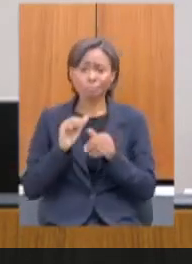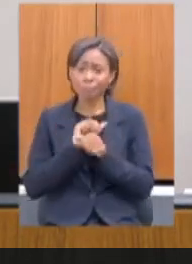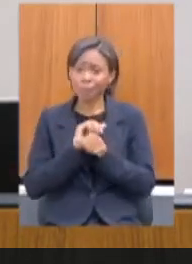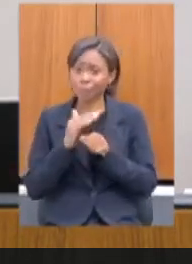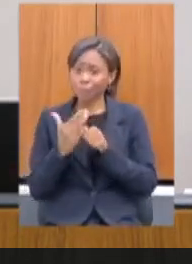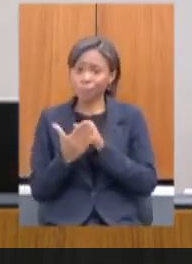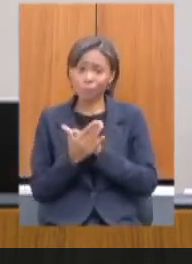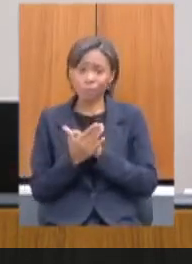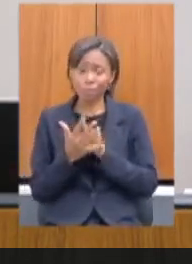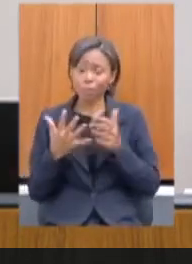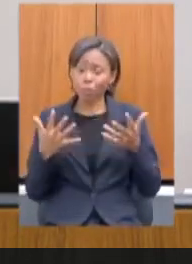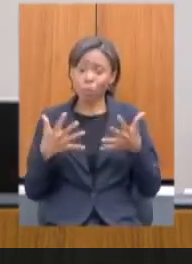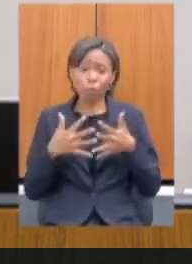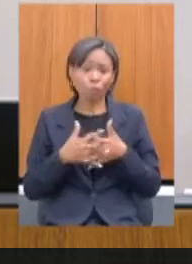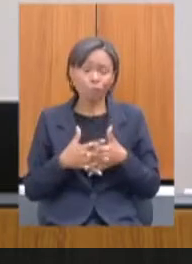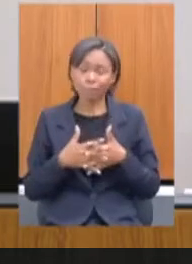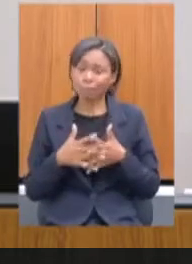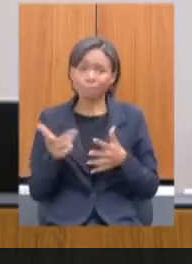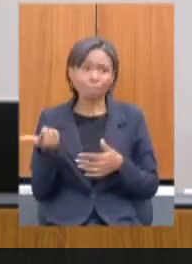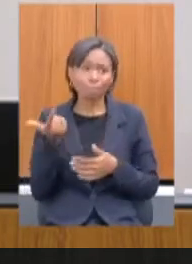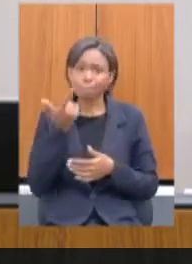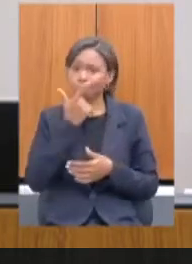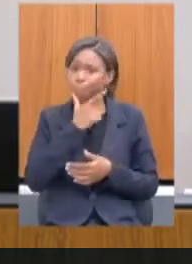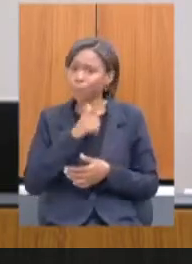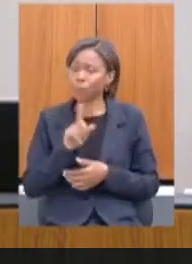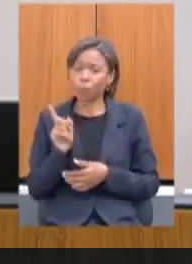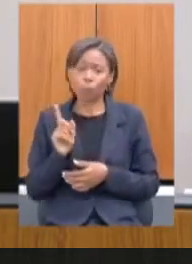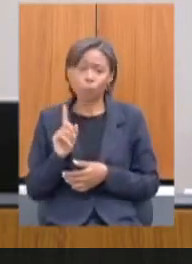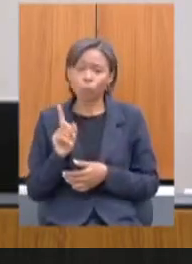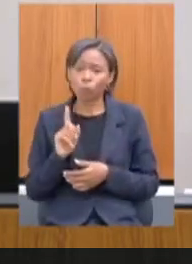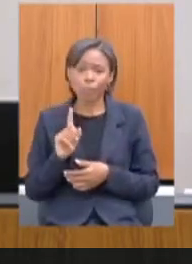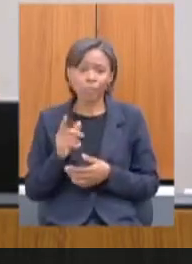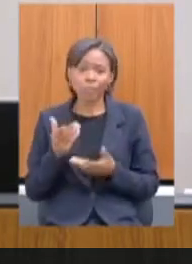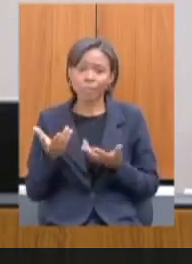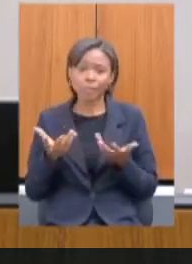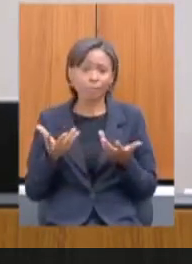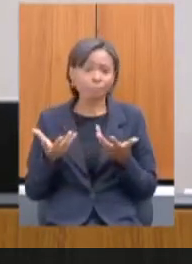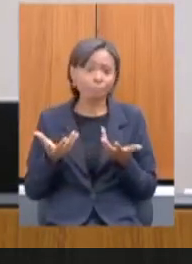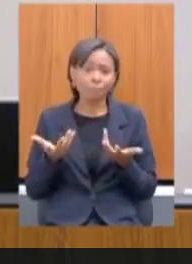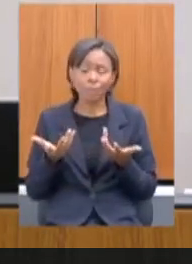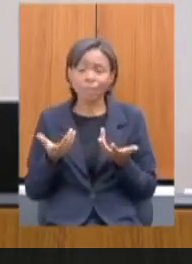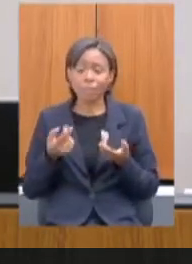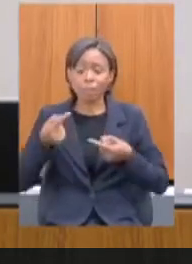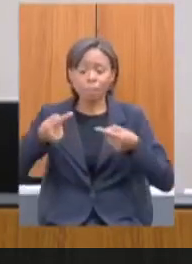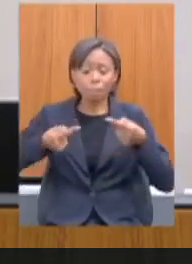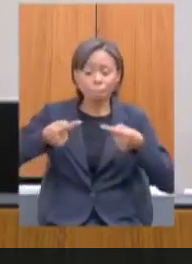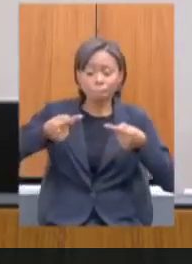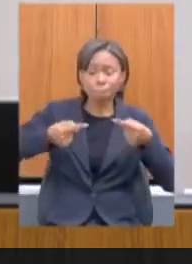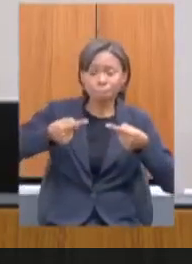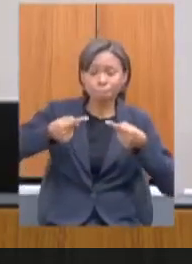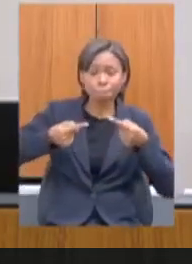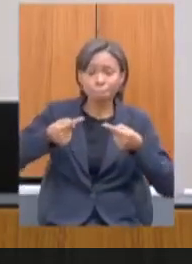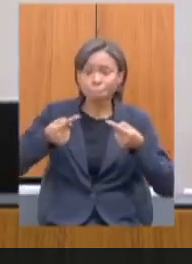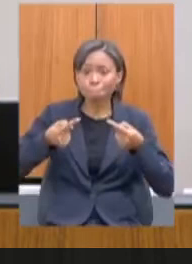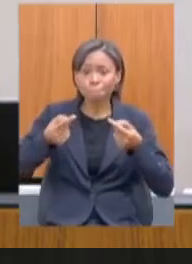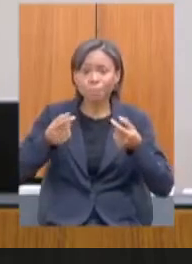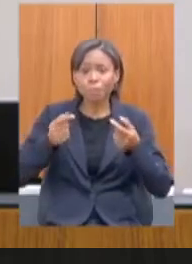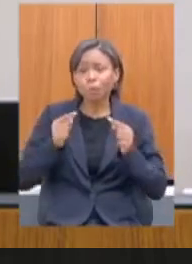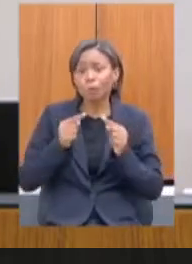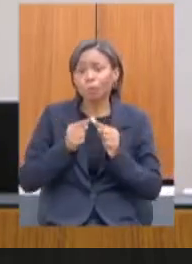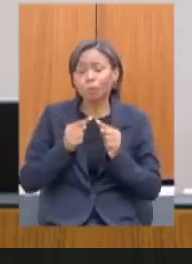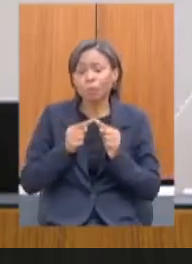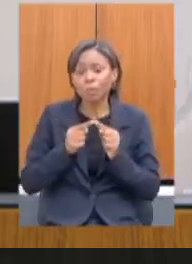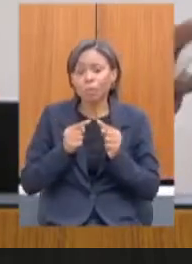a gente não conseguiu, de certa forma, dar uma musculatória maior no debate político no sentido de não